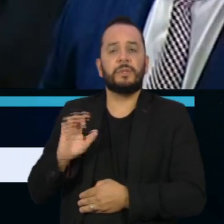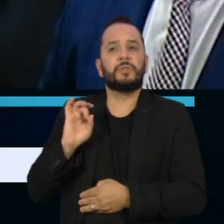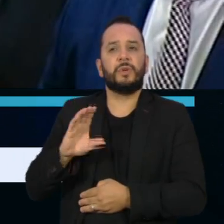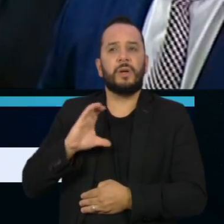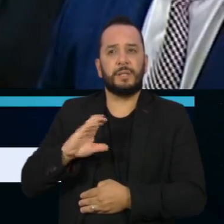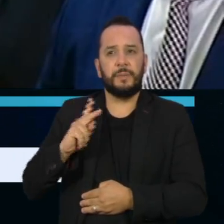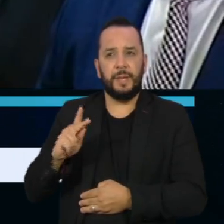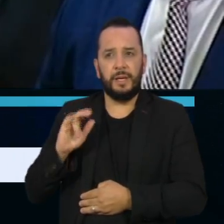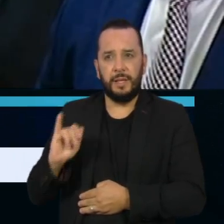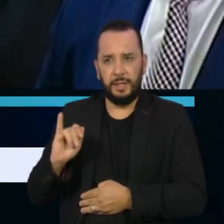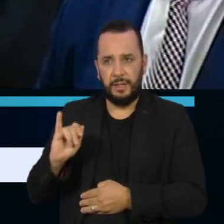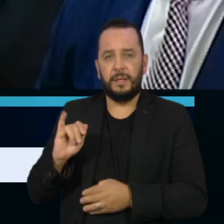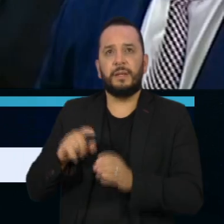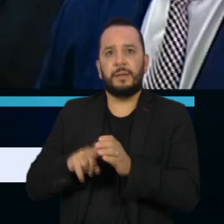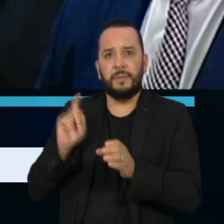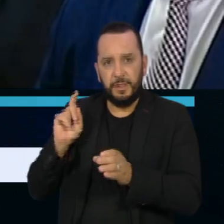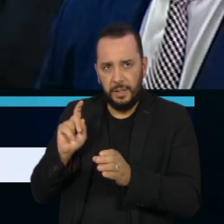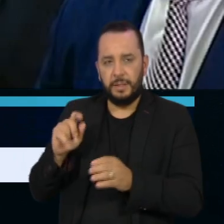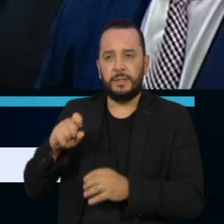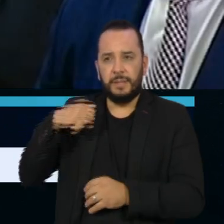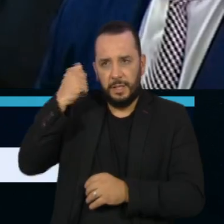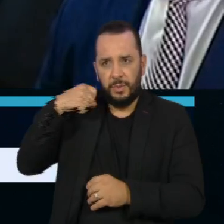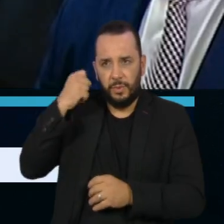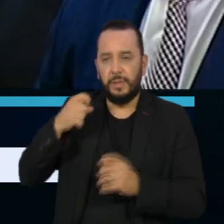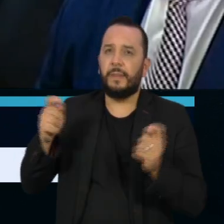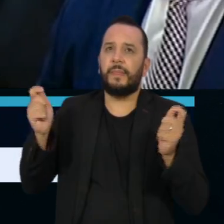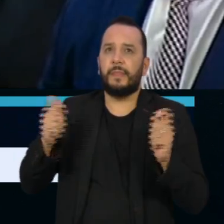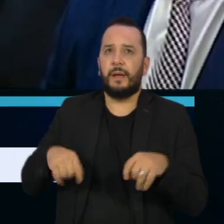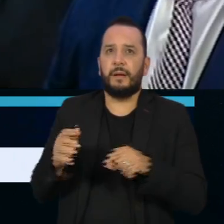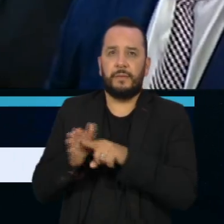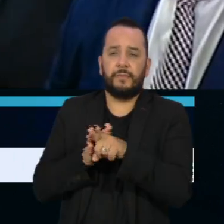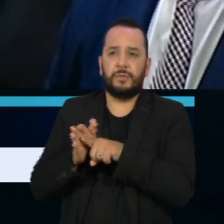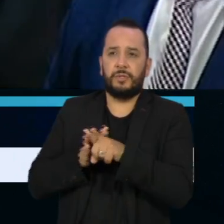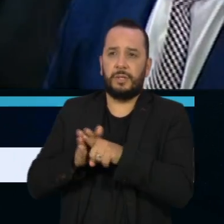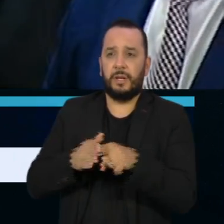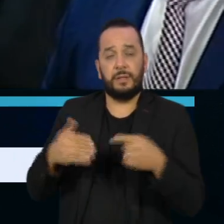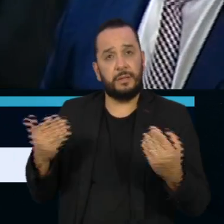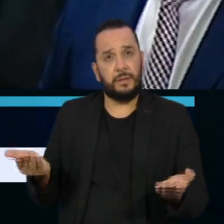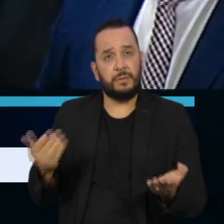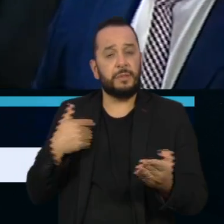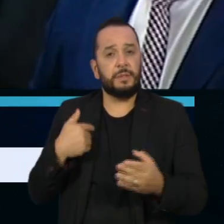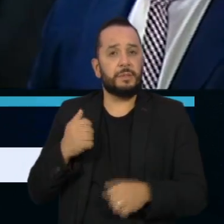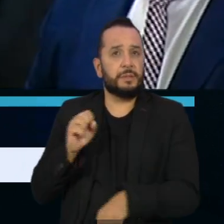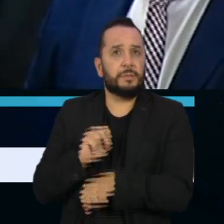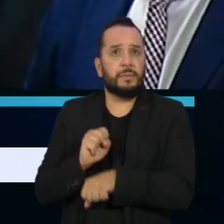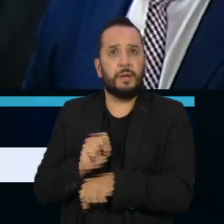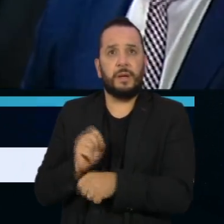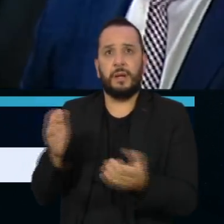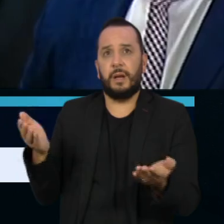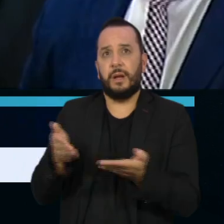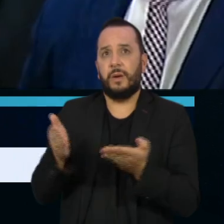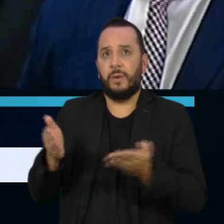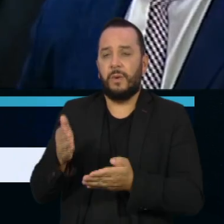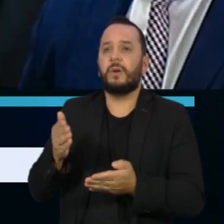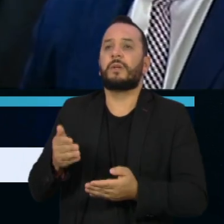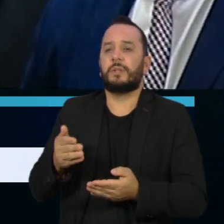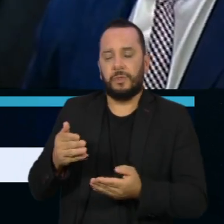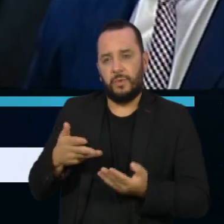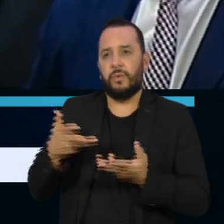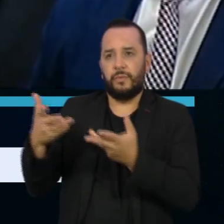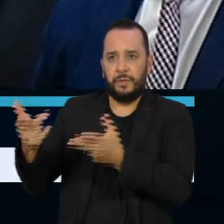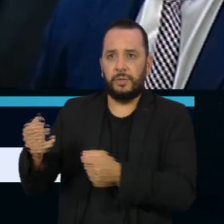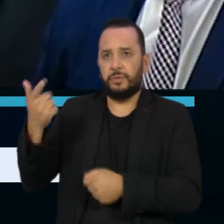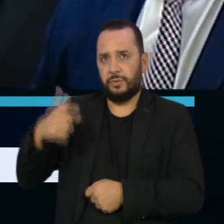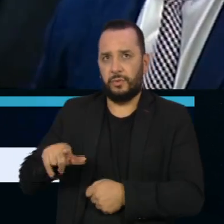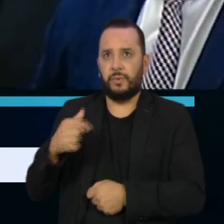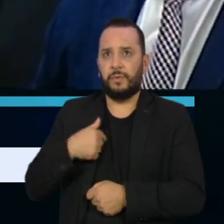independente, senadores é que podem investigar. Então, aguardo agora mais um convite, estou aqui na qualidade